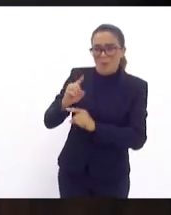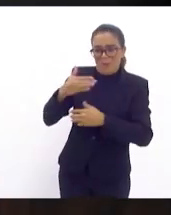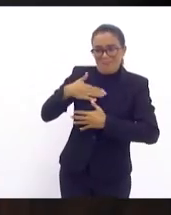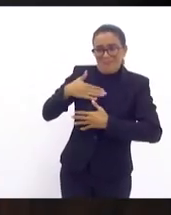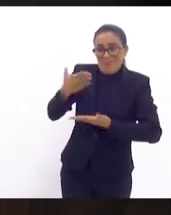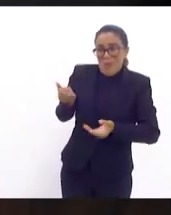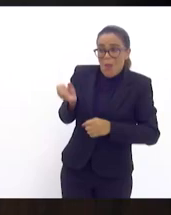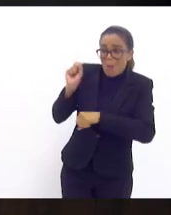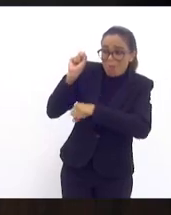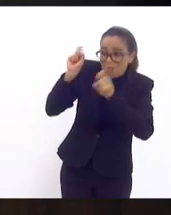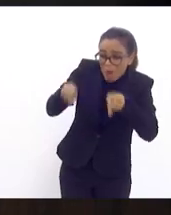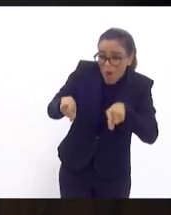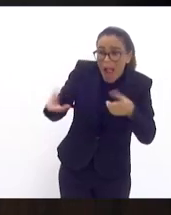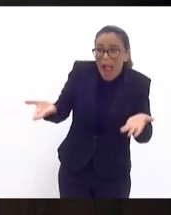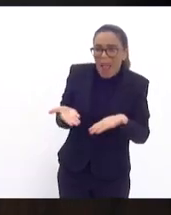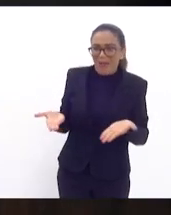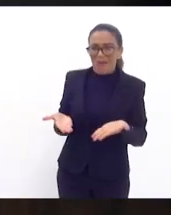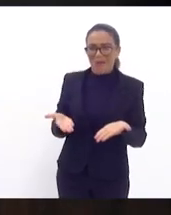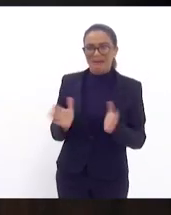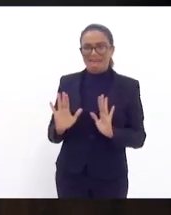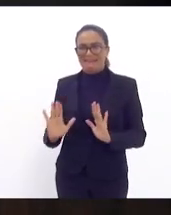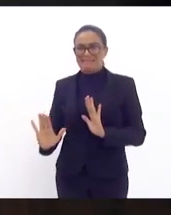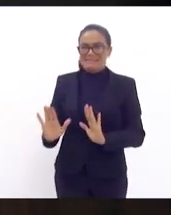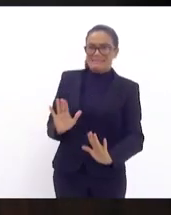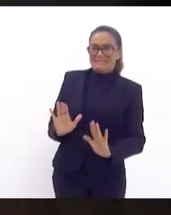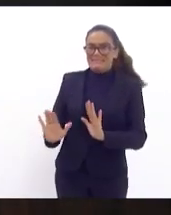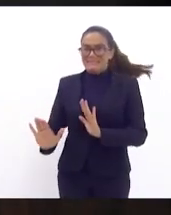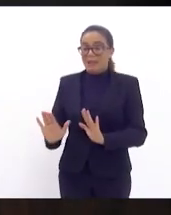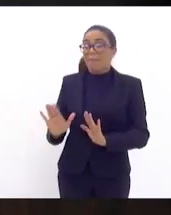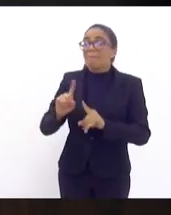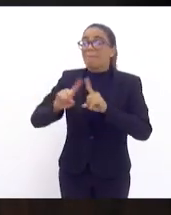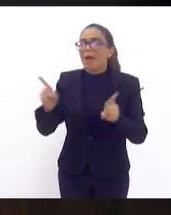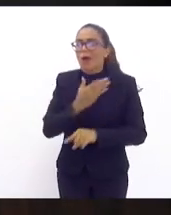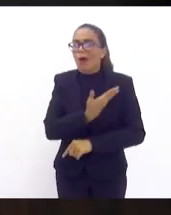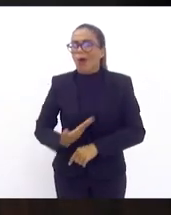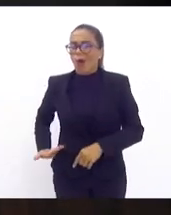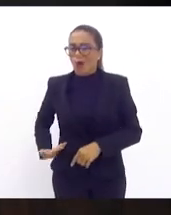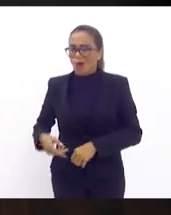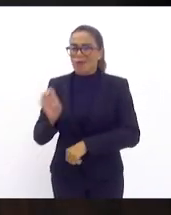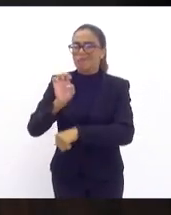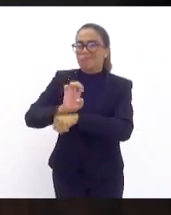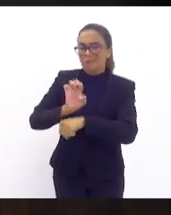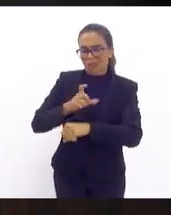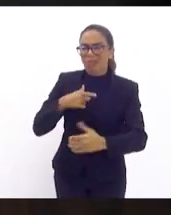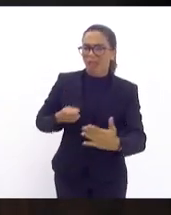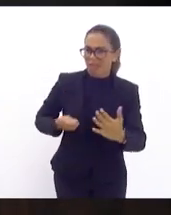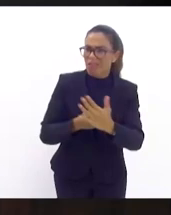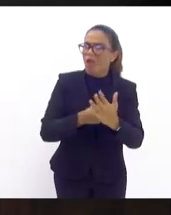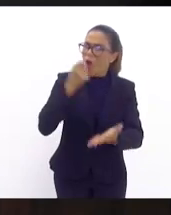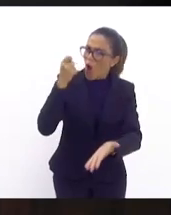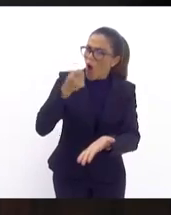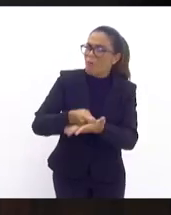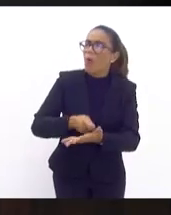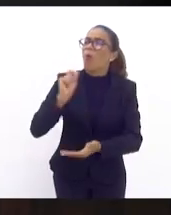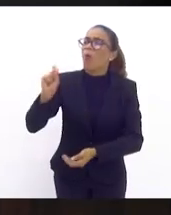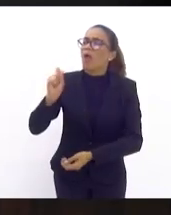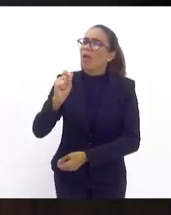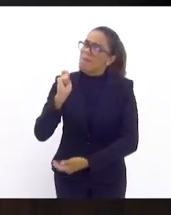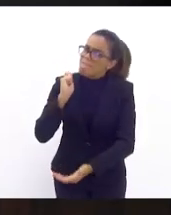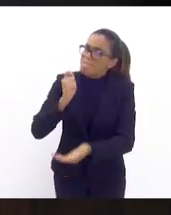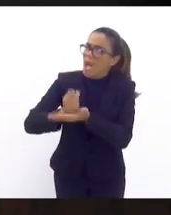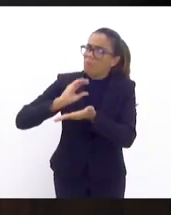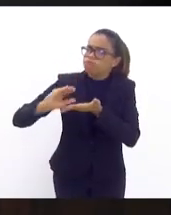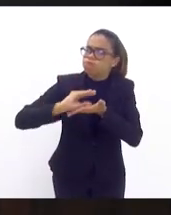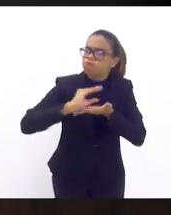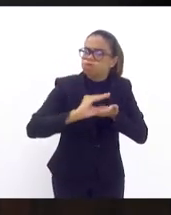nós temos que discutir isso o governo do estado tem as suas obrigações uma delas é pagar bem o professor se o